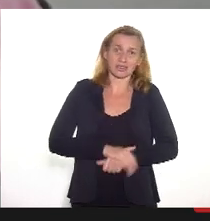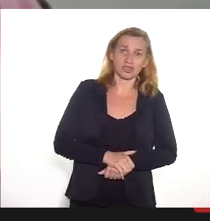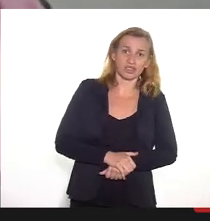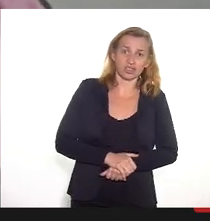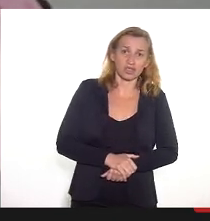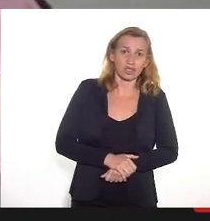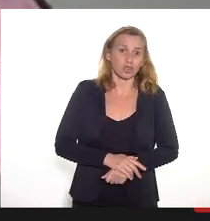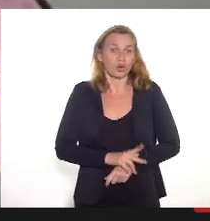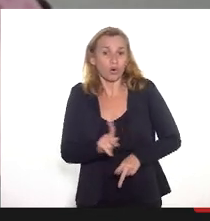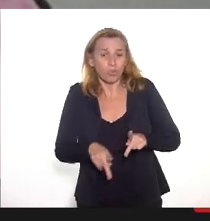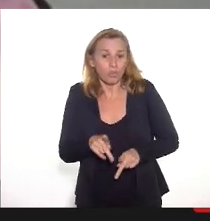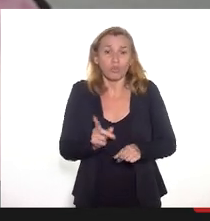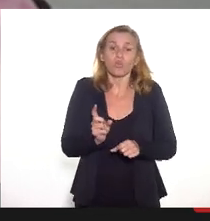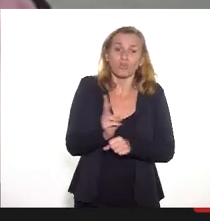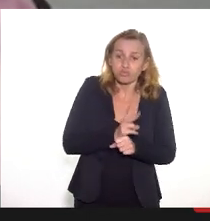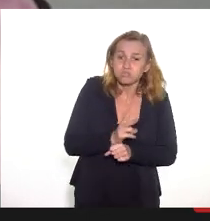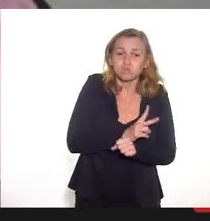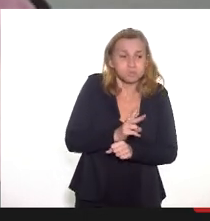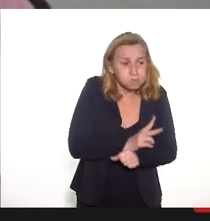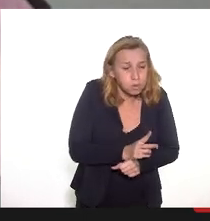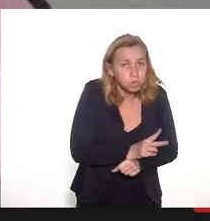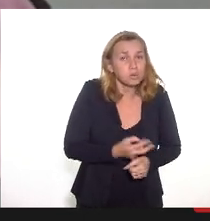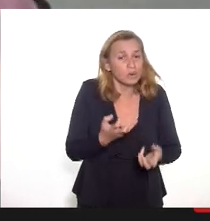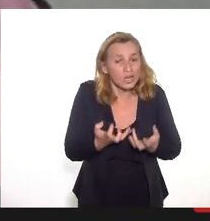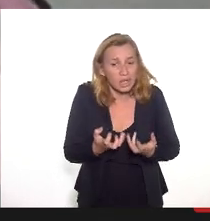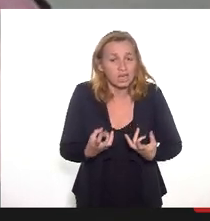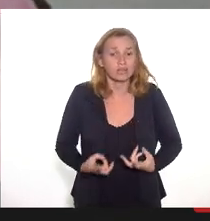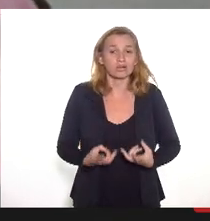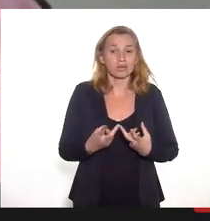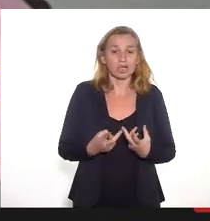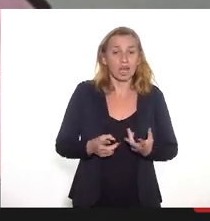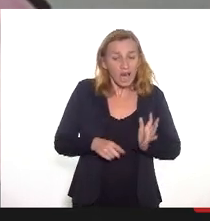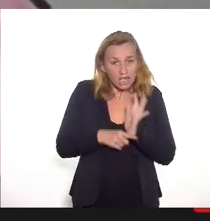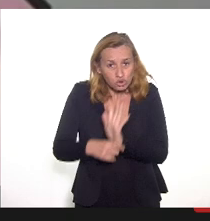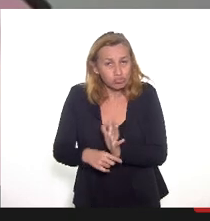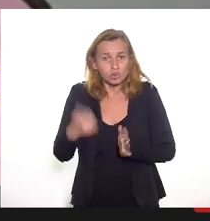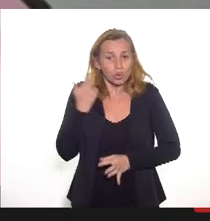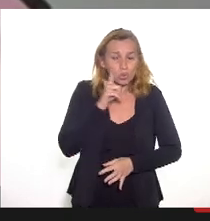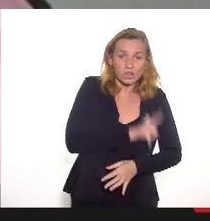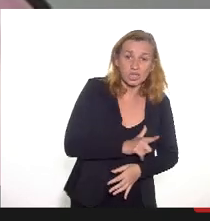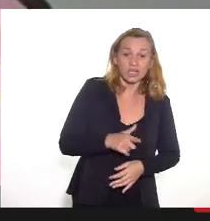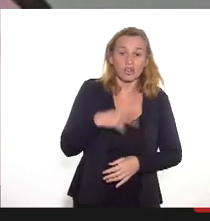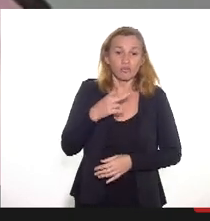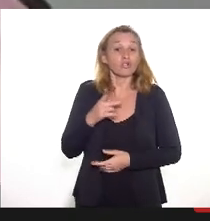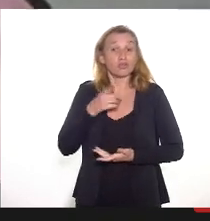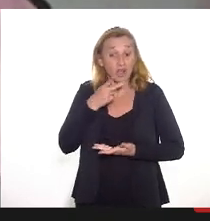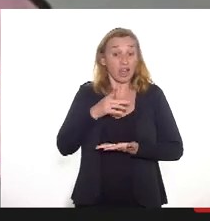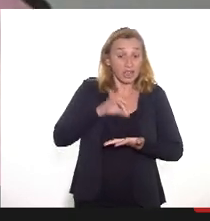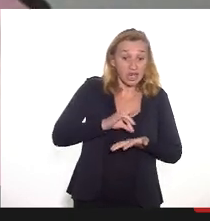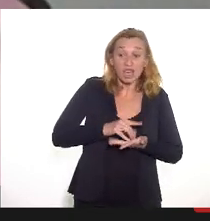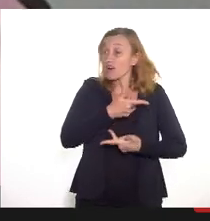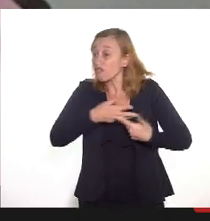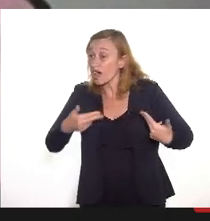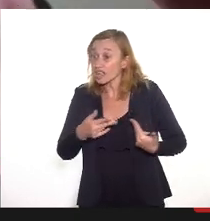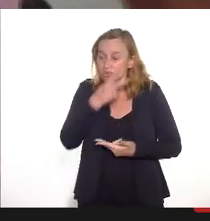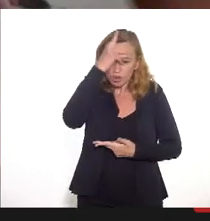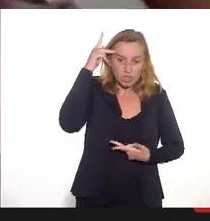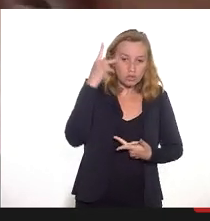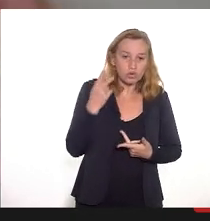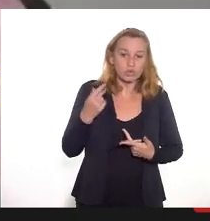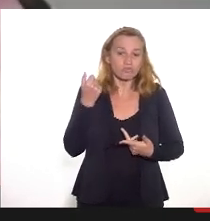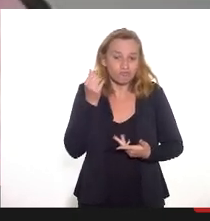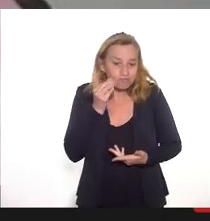A população continua procurando atendimento e não consegue. E eu posso ter aqui afirmações de várias pessoas que